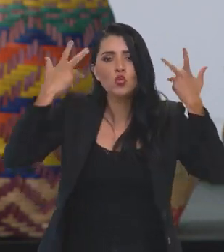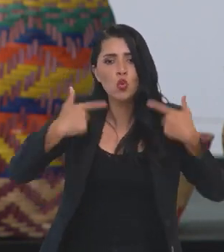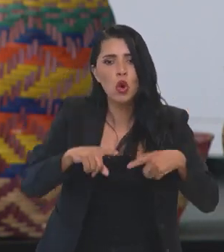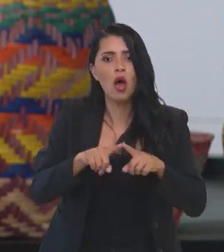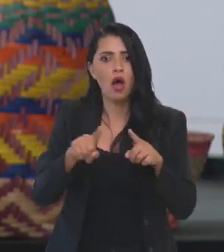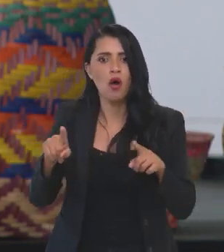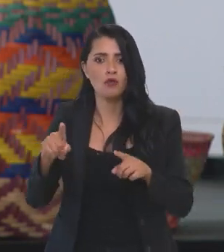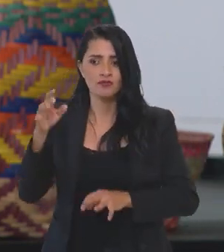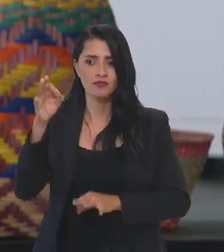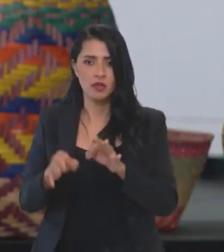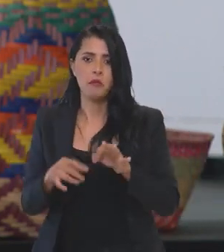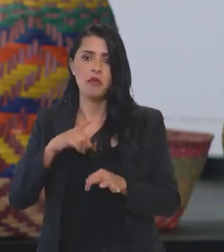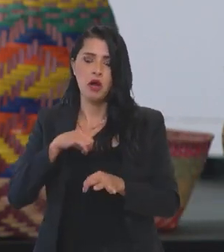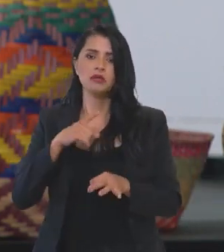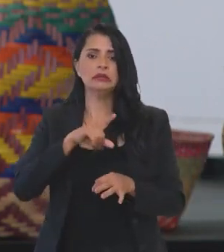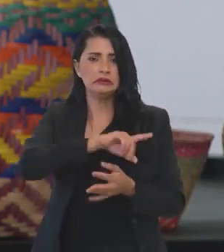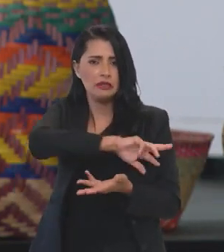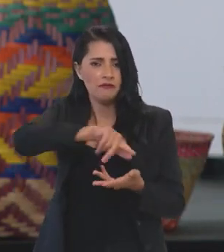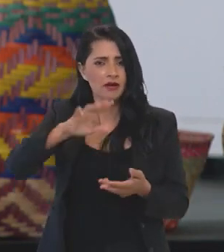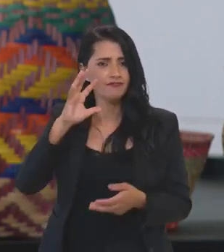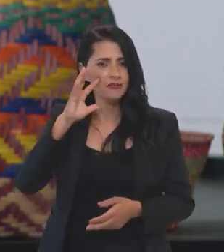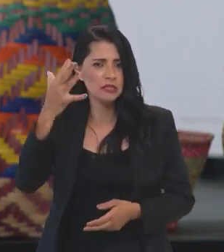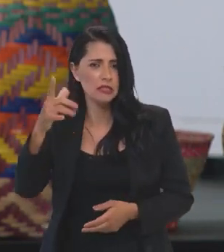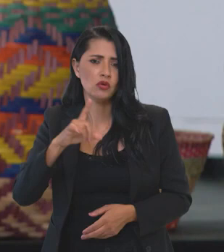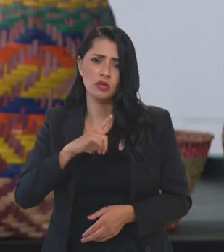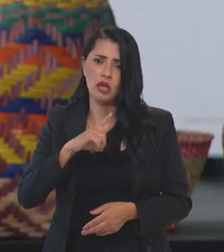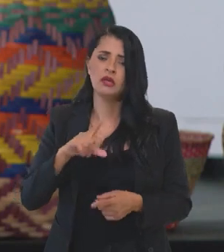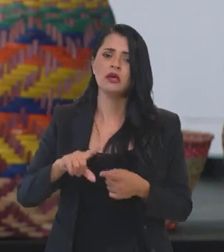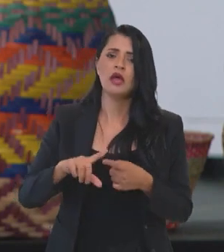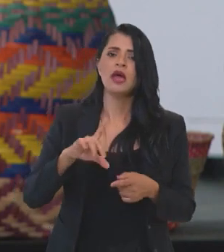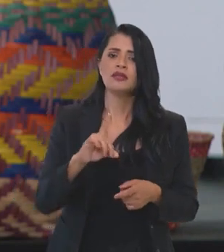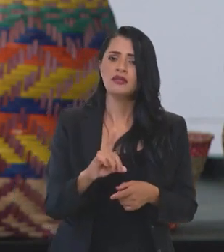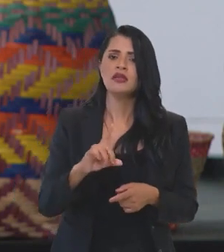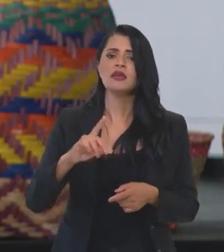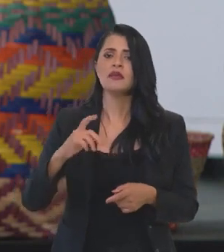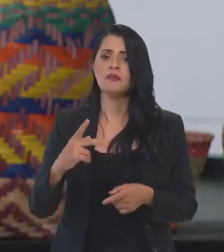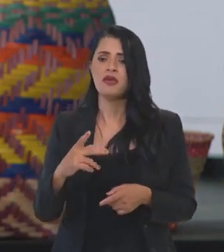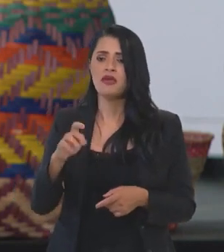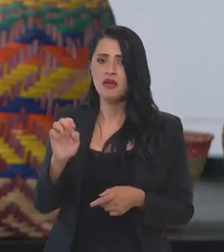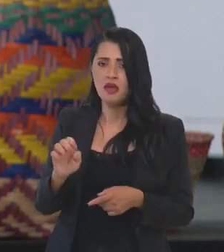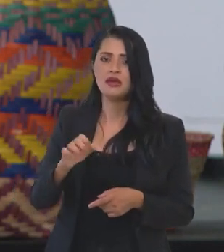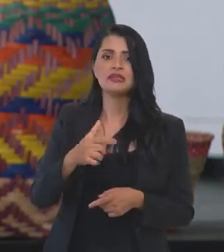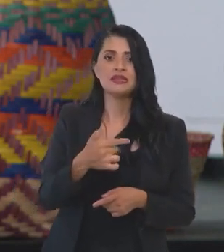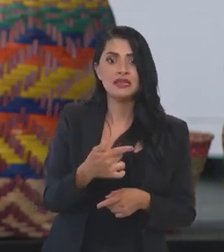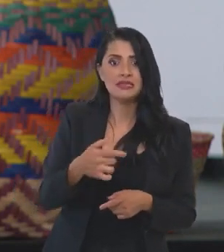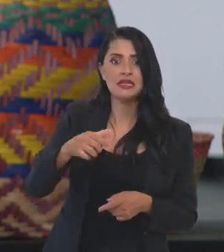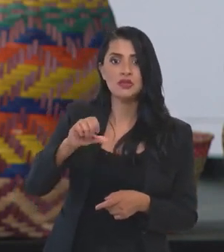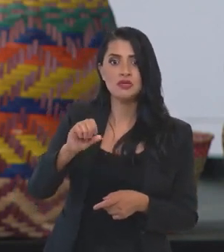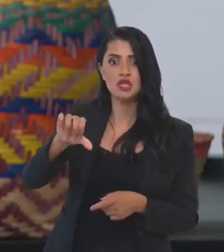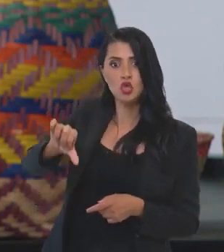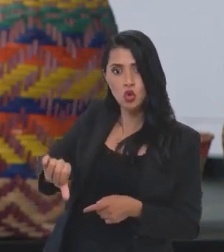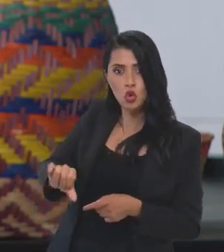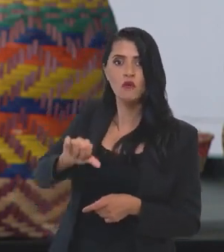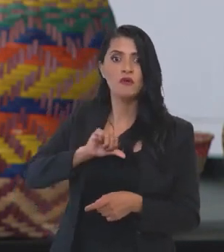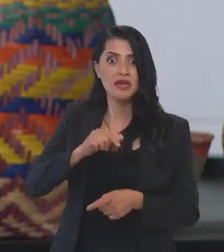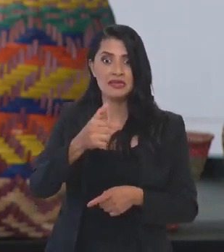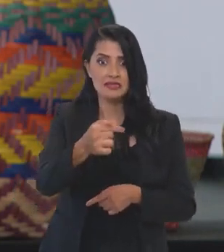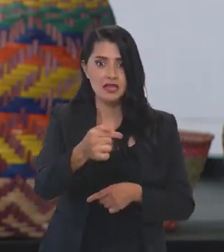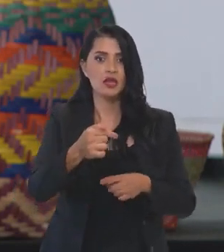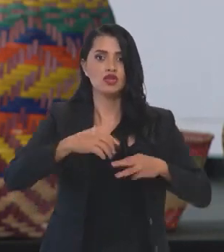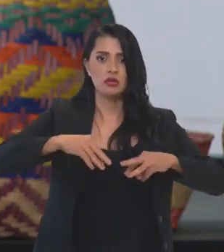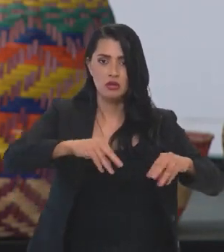uma demanda judicial. Nós temos uma série de decisões, por exemplo, na DPF 709, que são sete terras